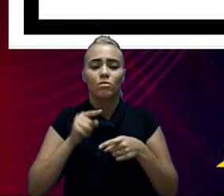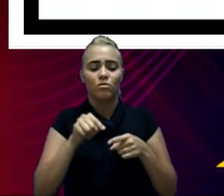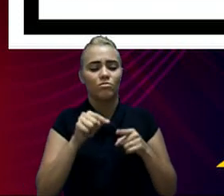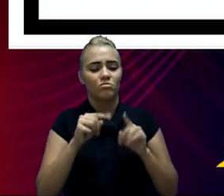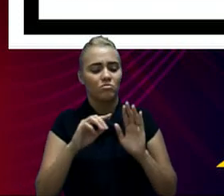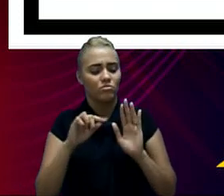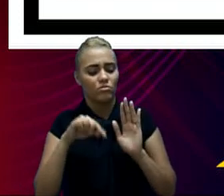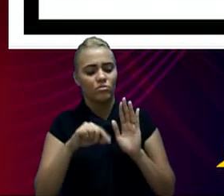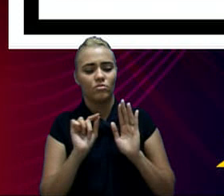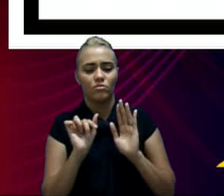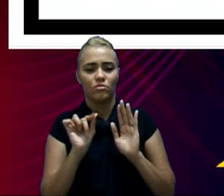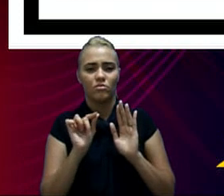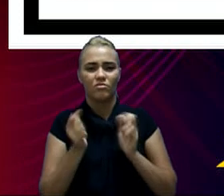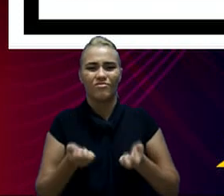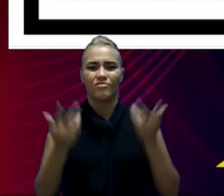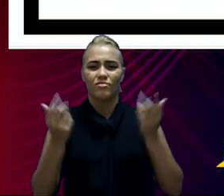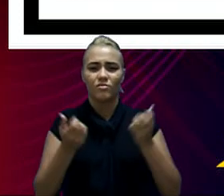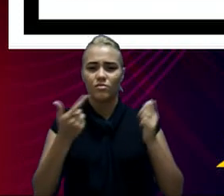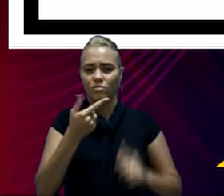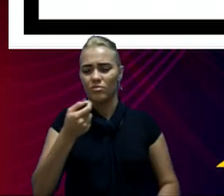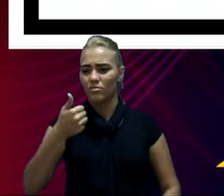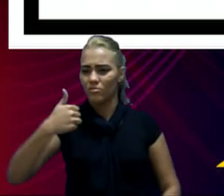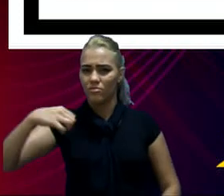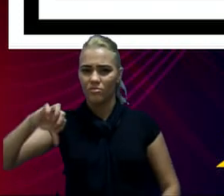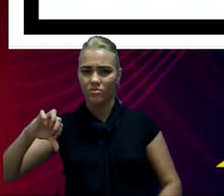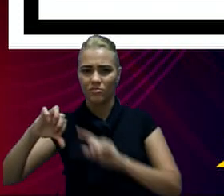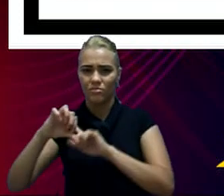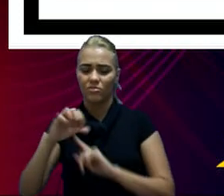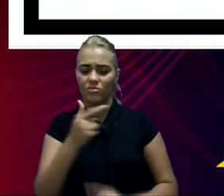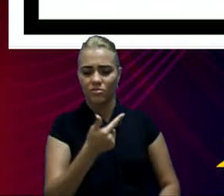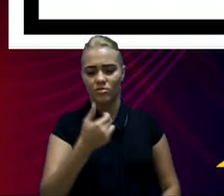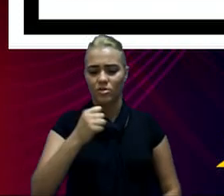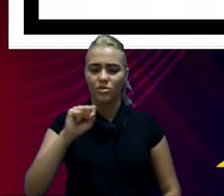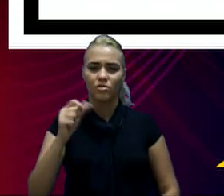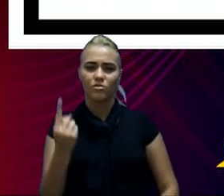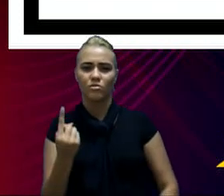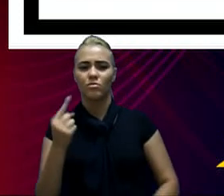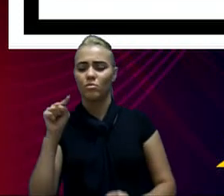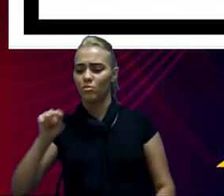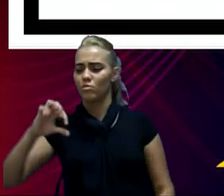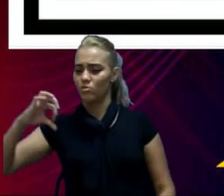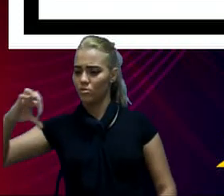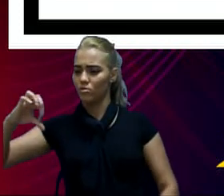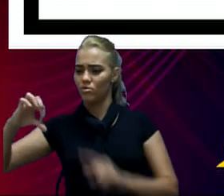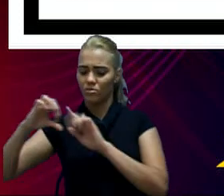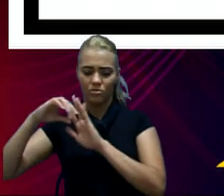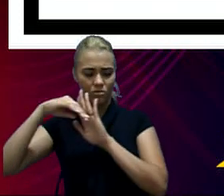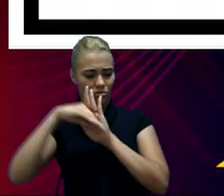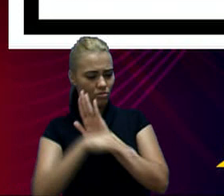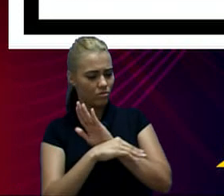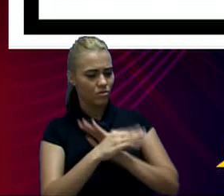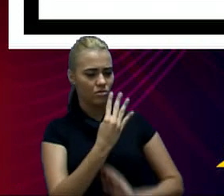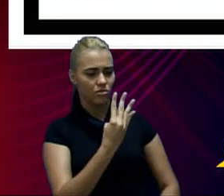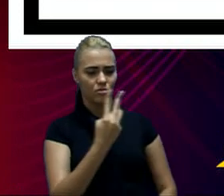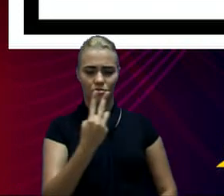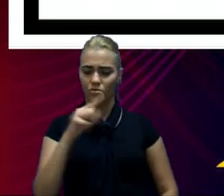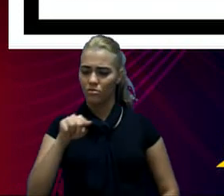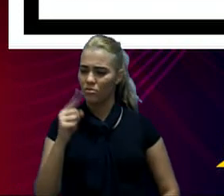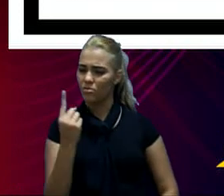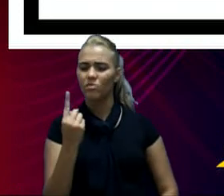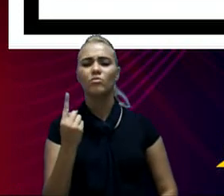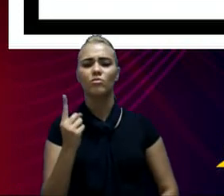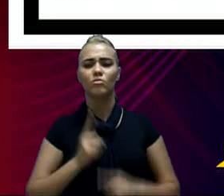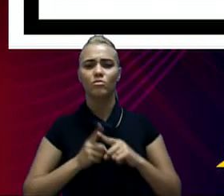despesa em 2019 da ordem de R 281,9,00 e uma queda para R 42,1,00.